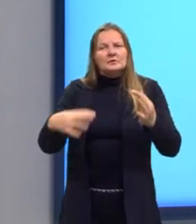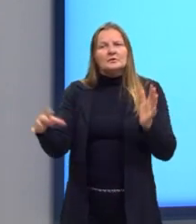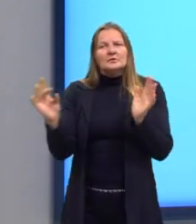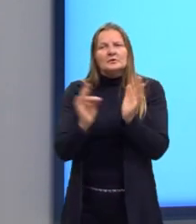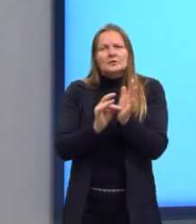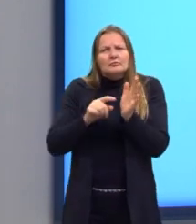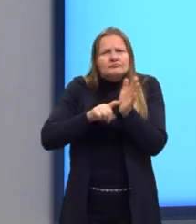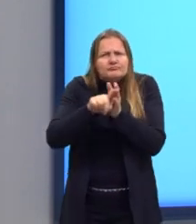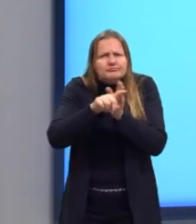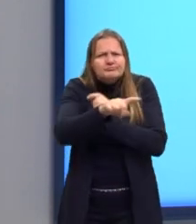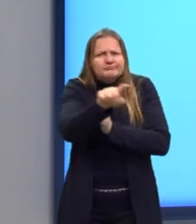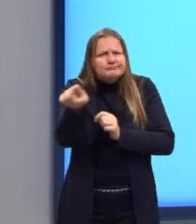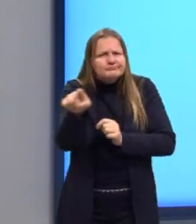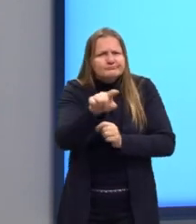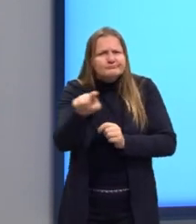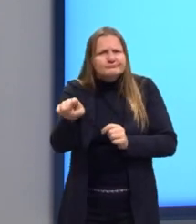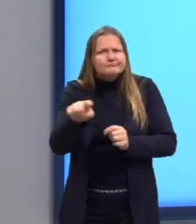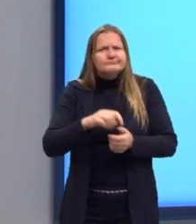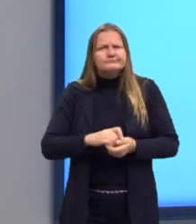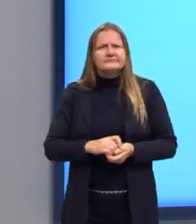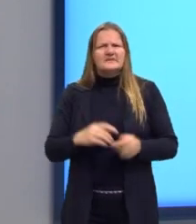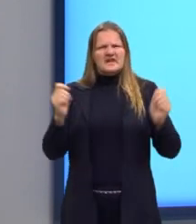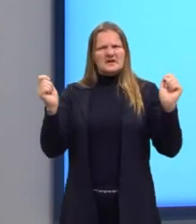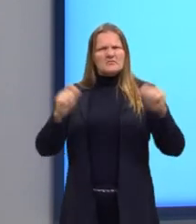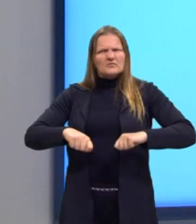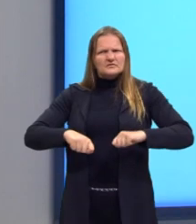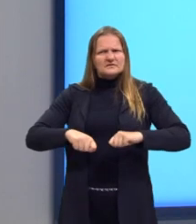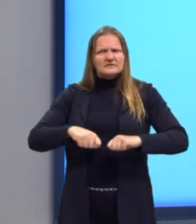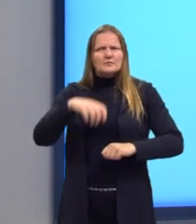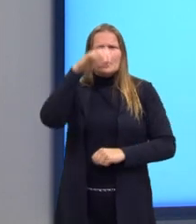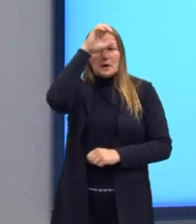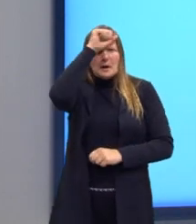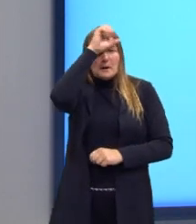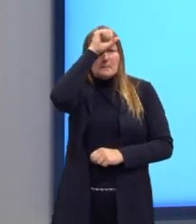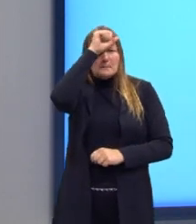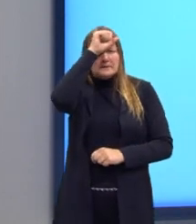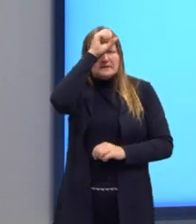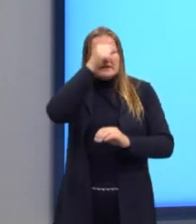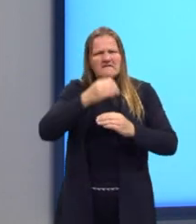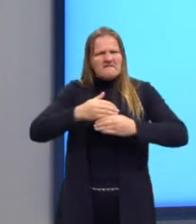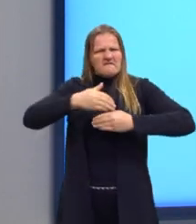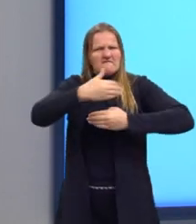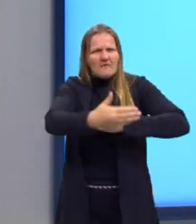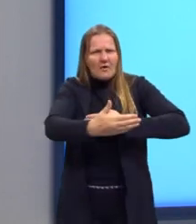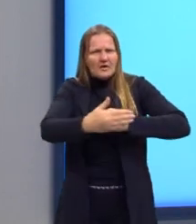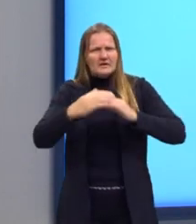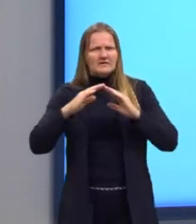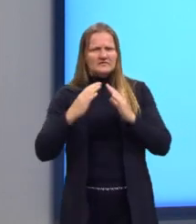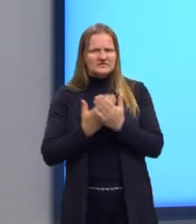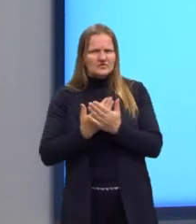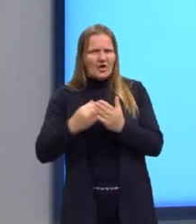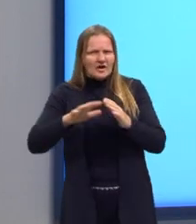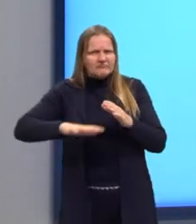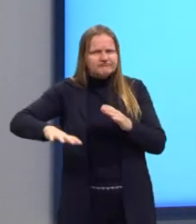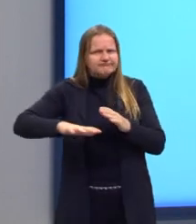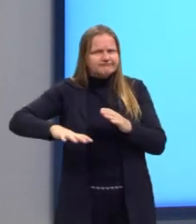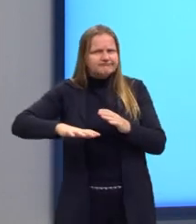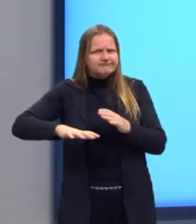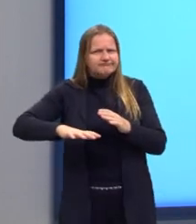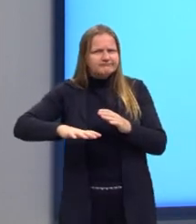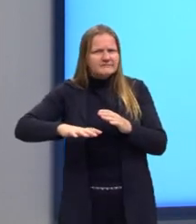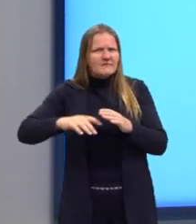perguntando para vocês. É possível a gente aprender fora do nosso ambiente escolar?